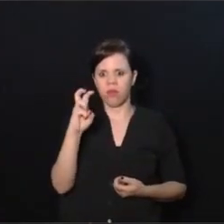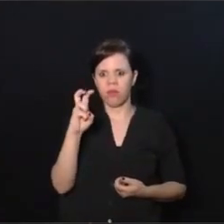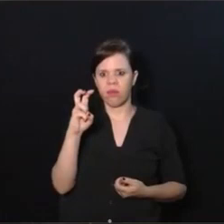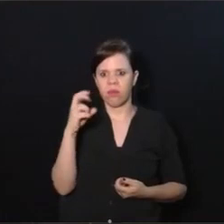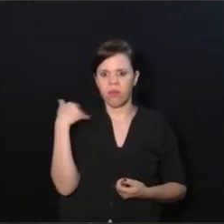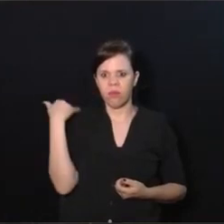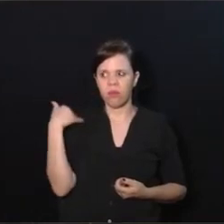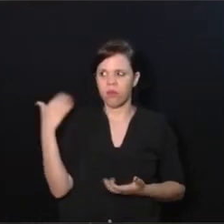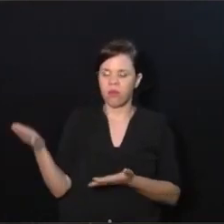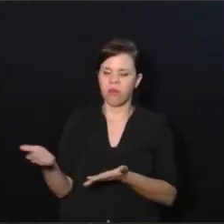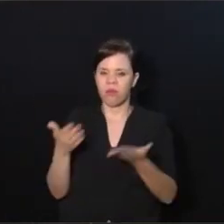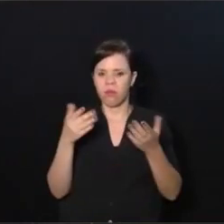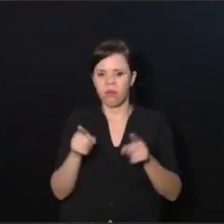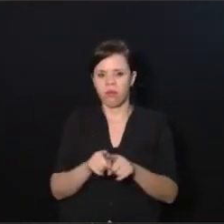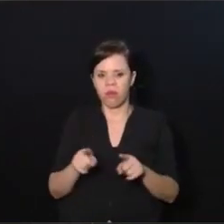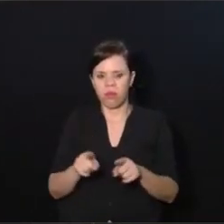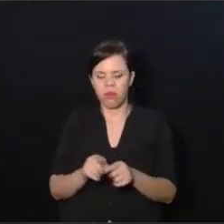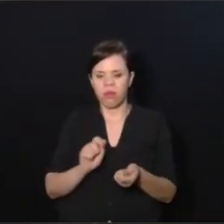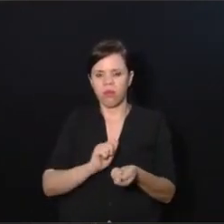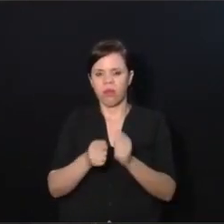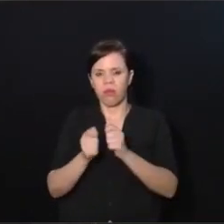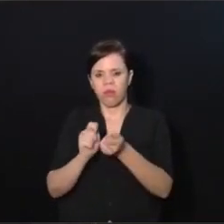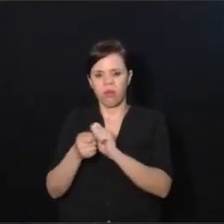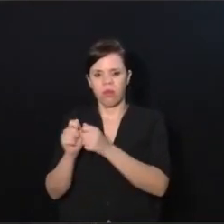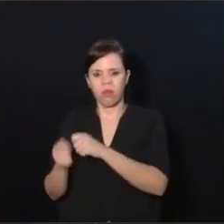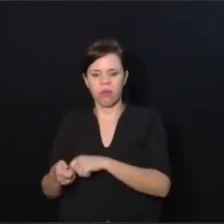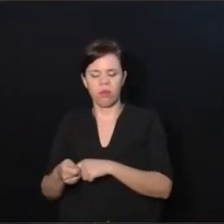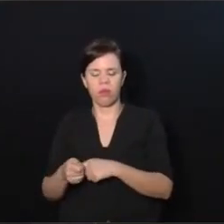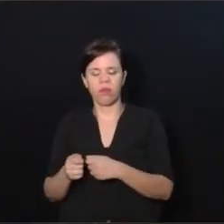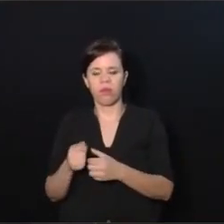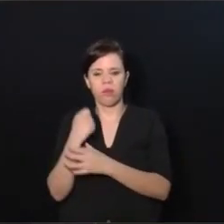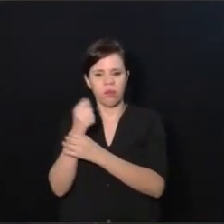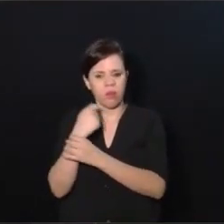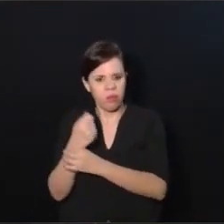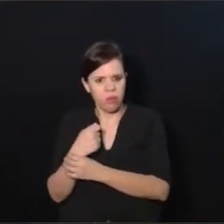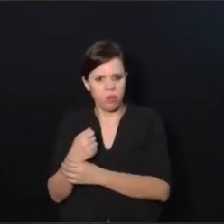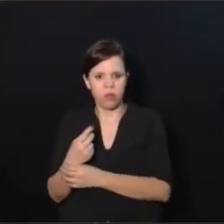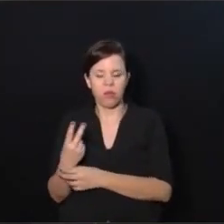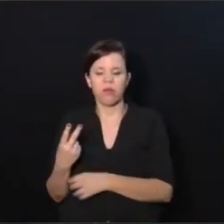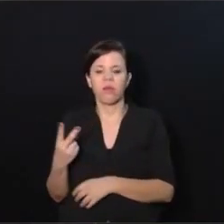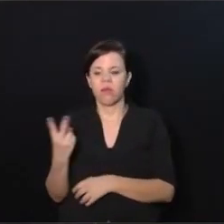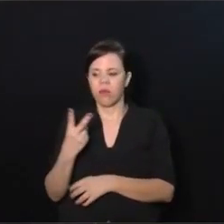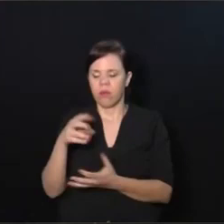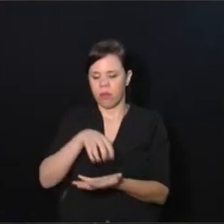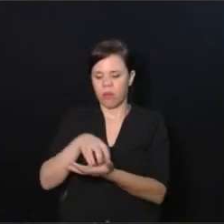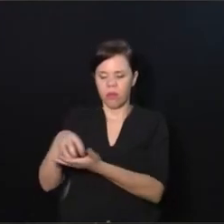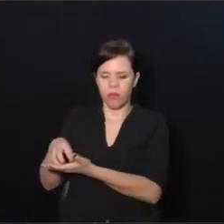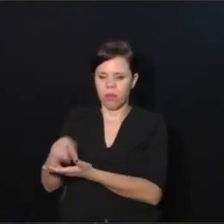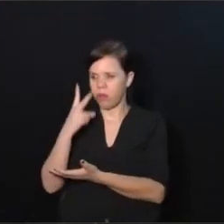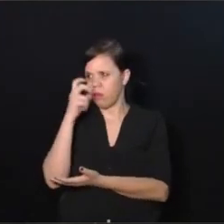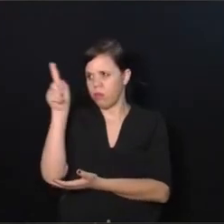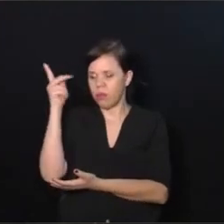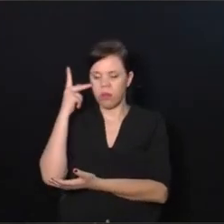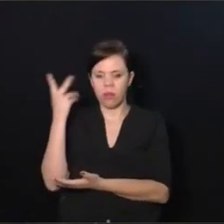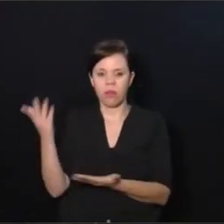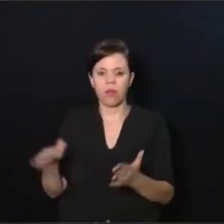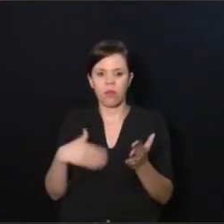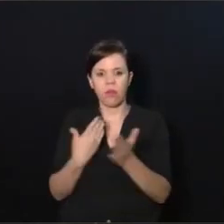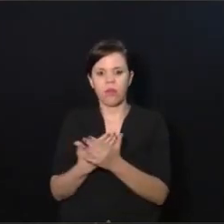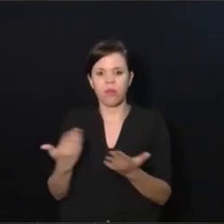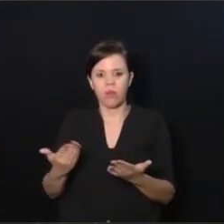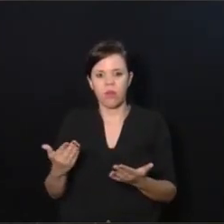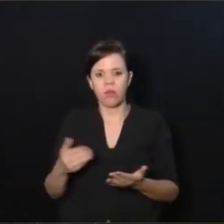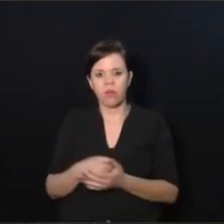dizer, até levou. Fez reabilitação quase a vida inteira nas duas maiores instituições de cego de São Paulo. E até hoje,